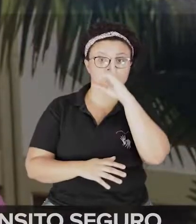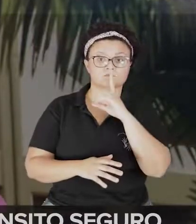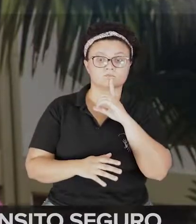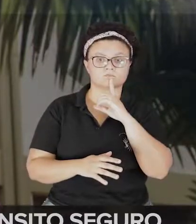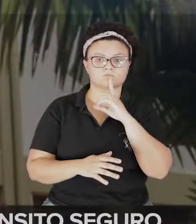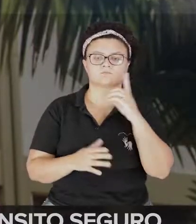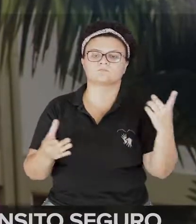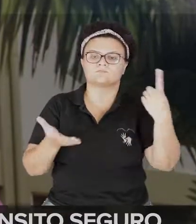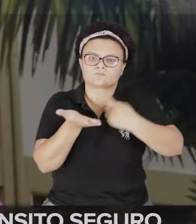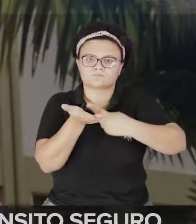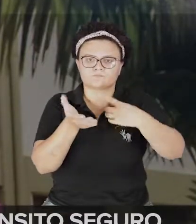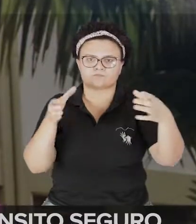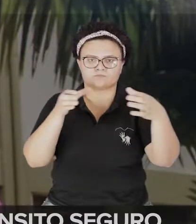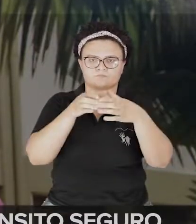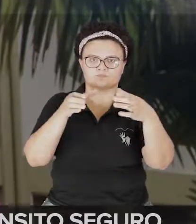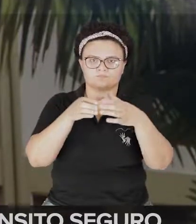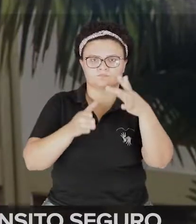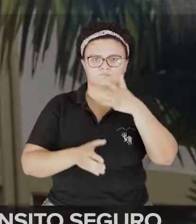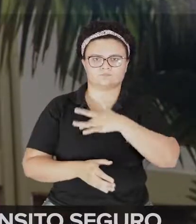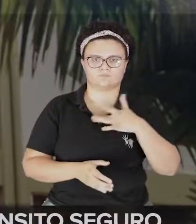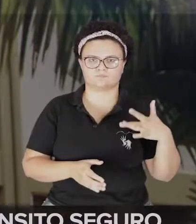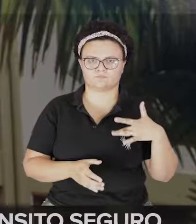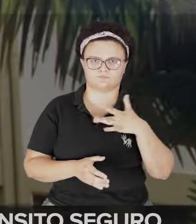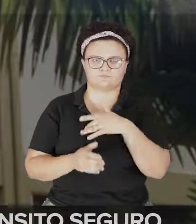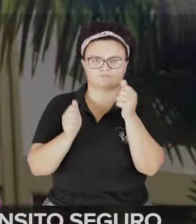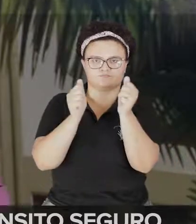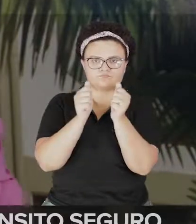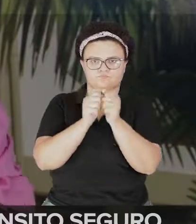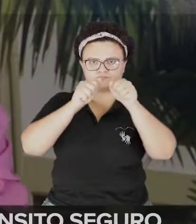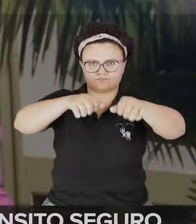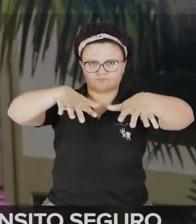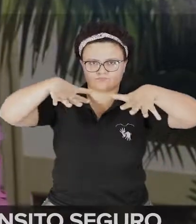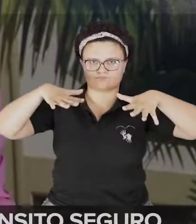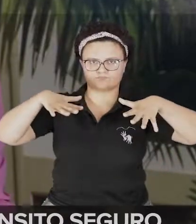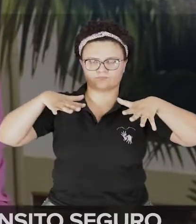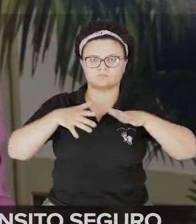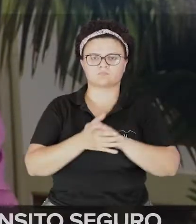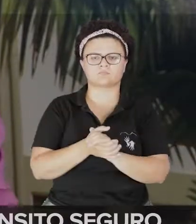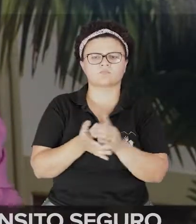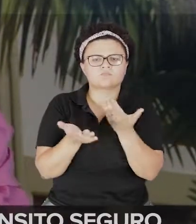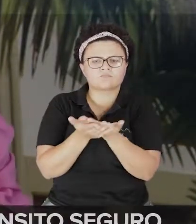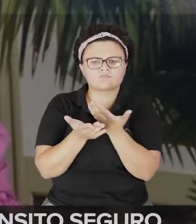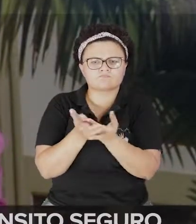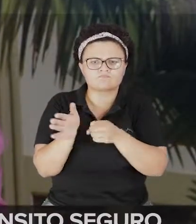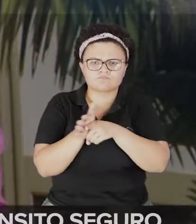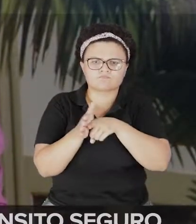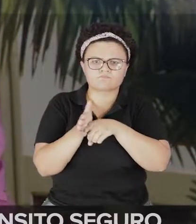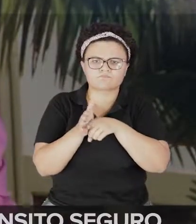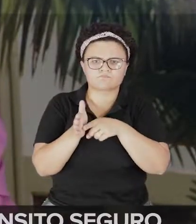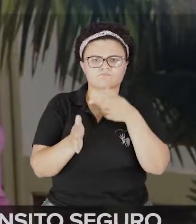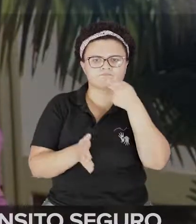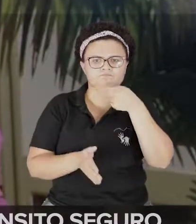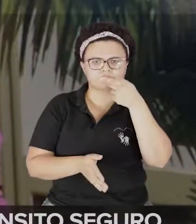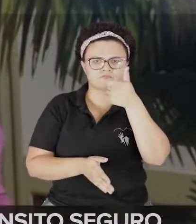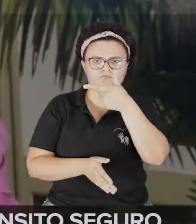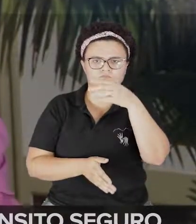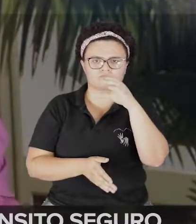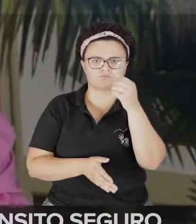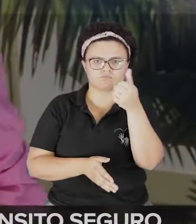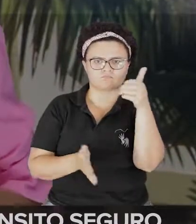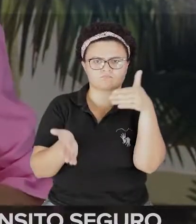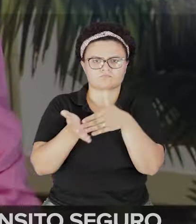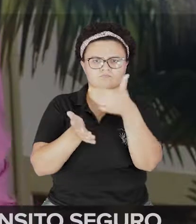Geral das Nações Unidas, junto com a Organização Mundial de Saúde. Estudos definem que o período entre 2011 e 2020